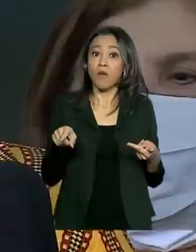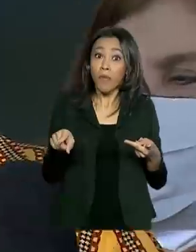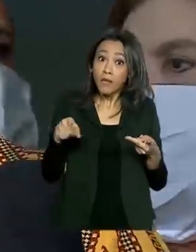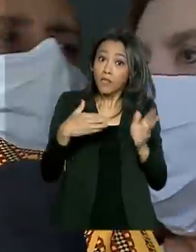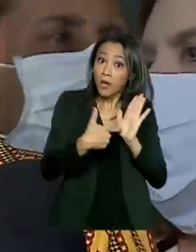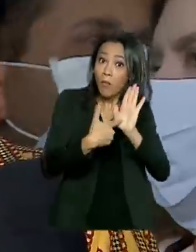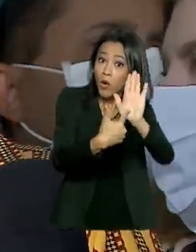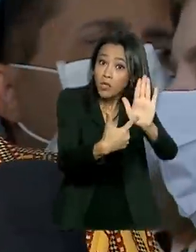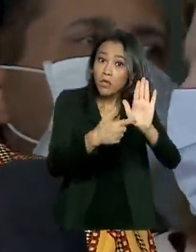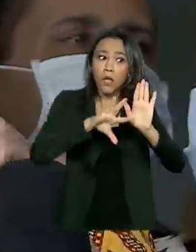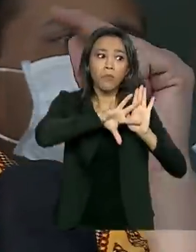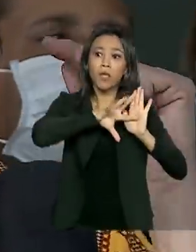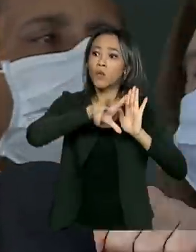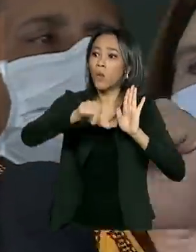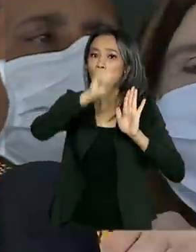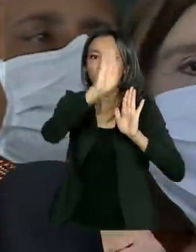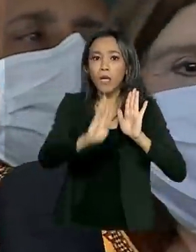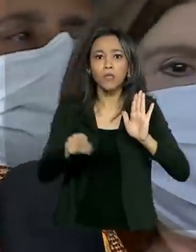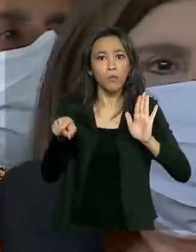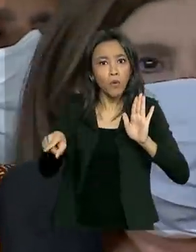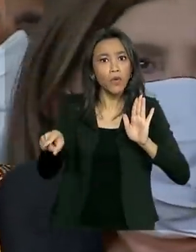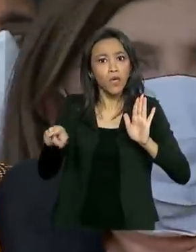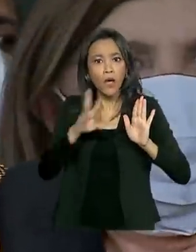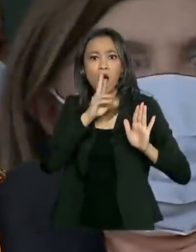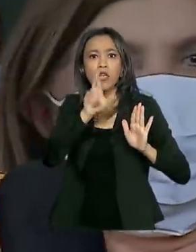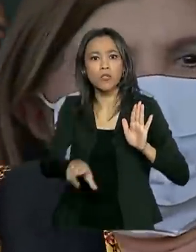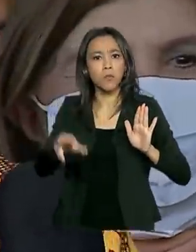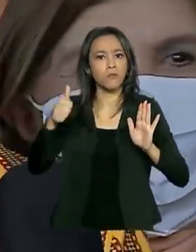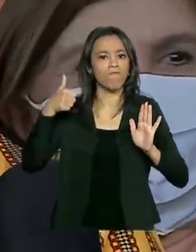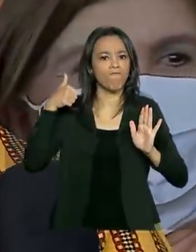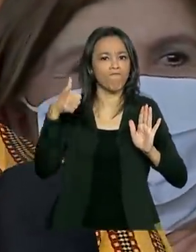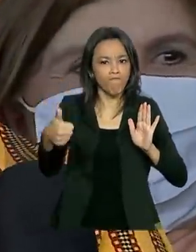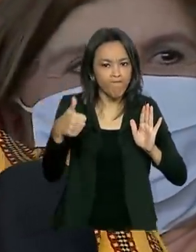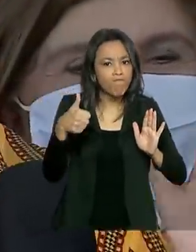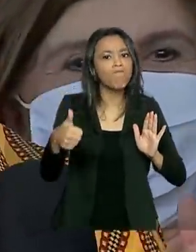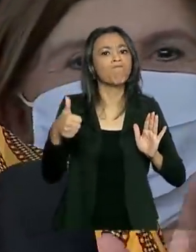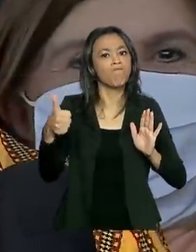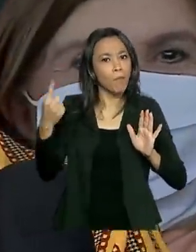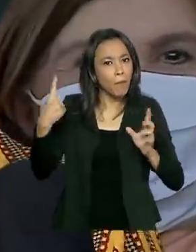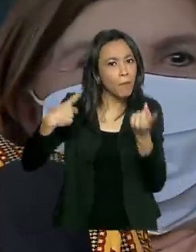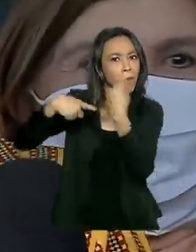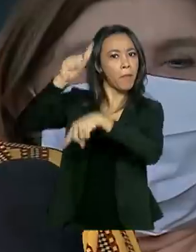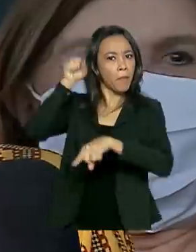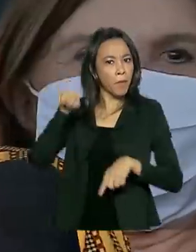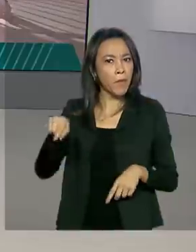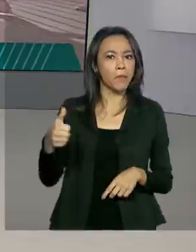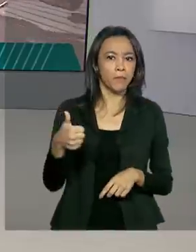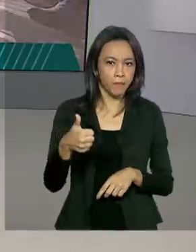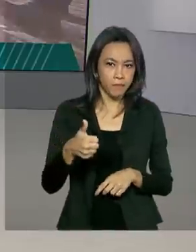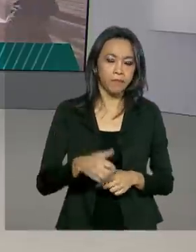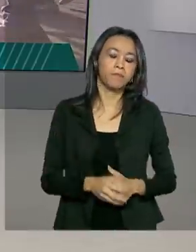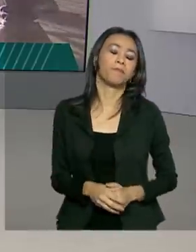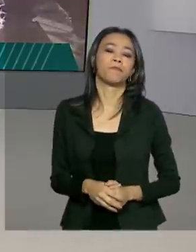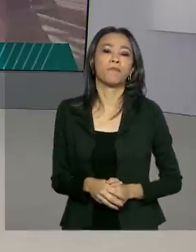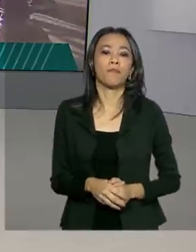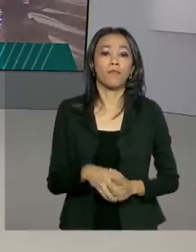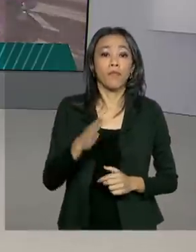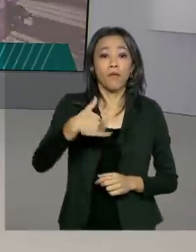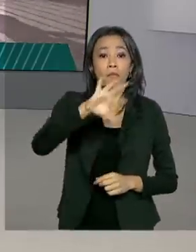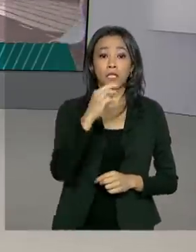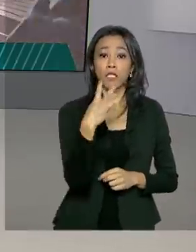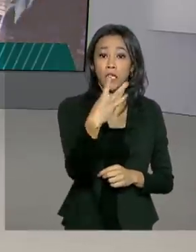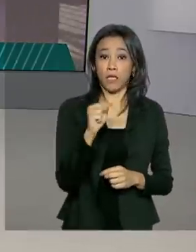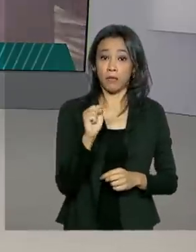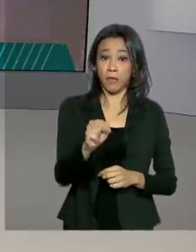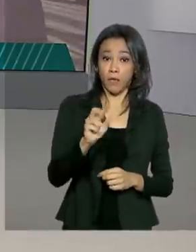apresentado para todo o Brasil. Porque os resultados aqui alcançados, eles são incontestáveis. Mais de 3